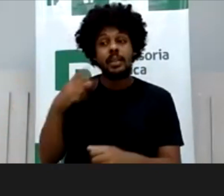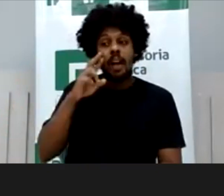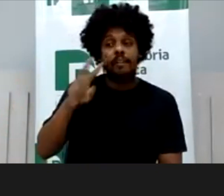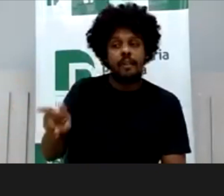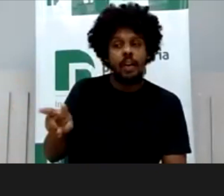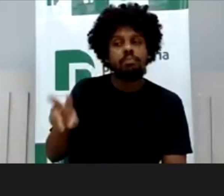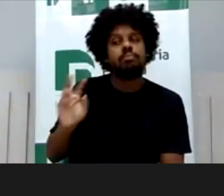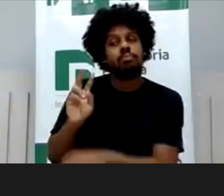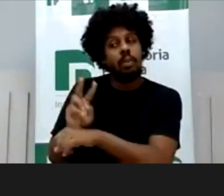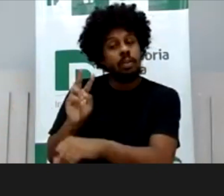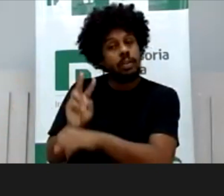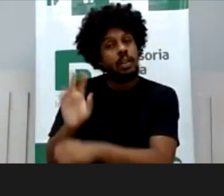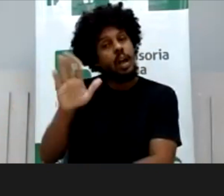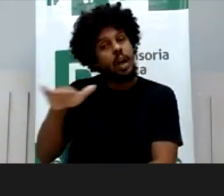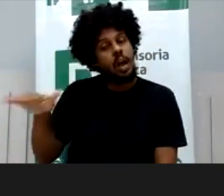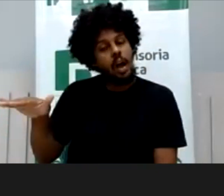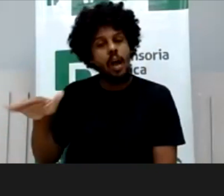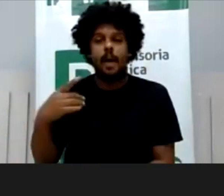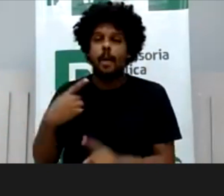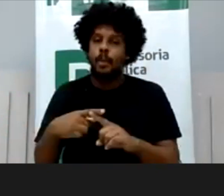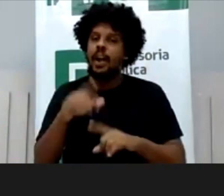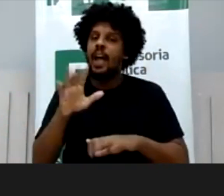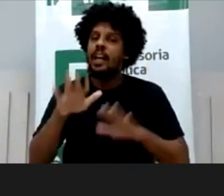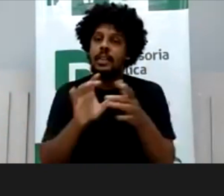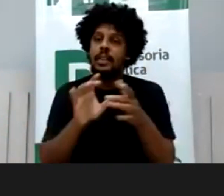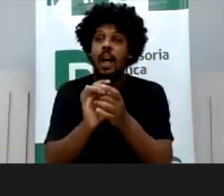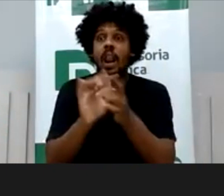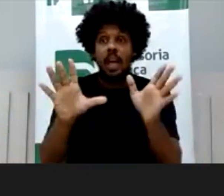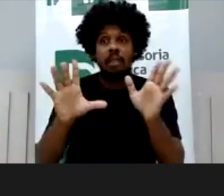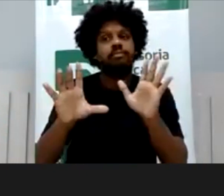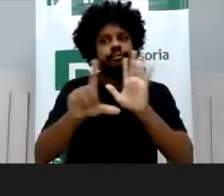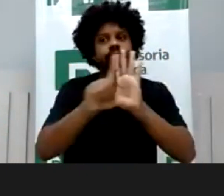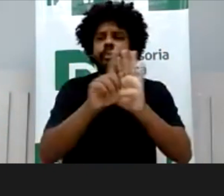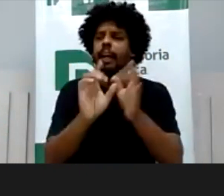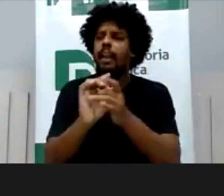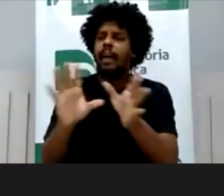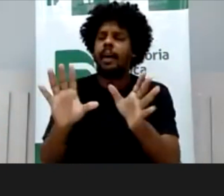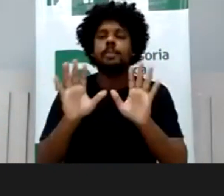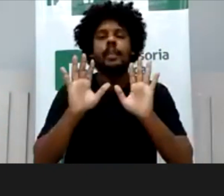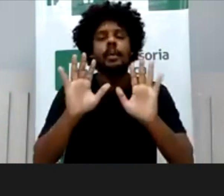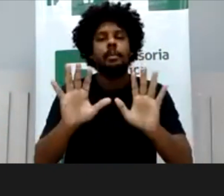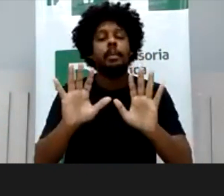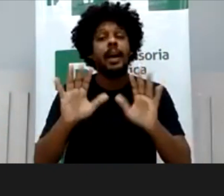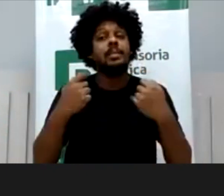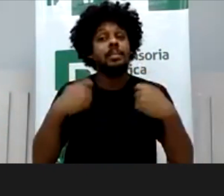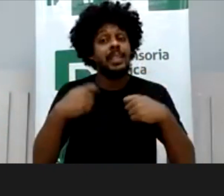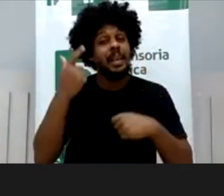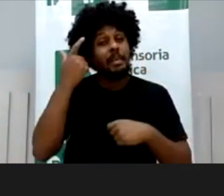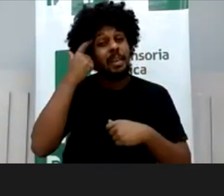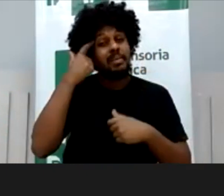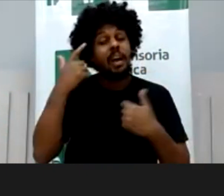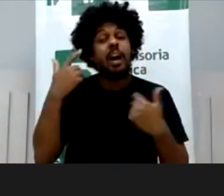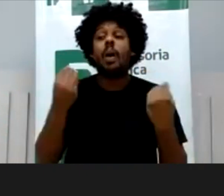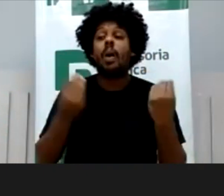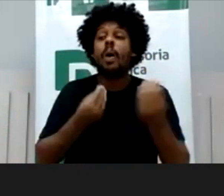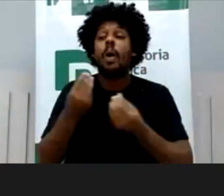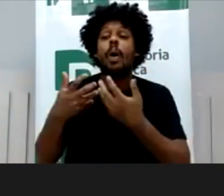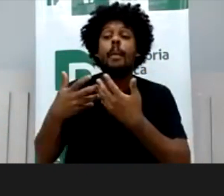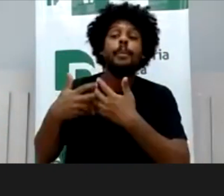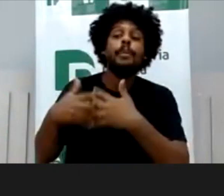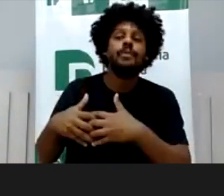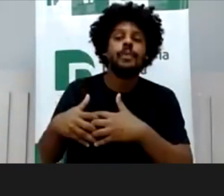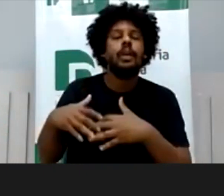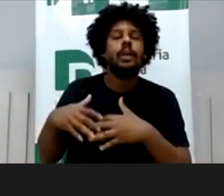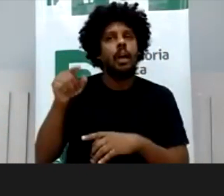legal, a priori, né, ela resolve, mas ela não pode ser pensada fora da questão da função, a função aí é o norte, né,